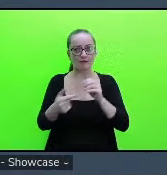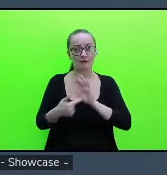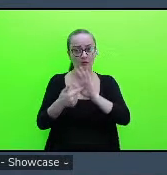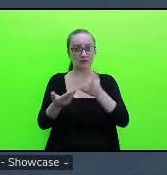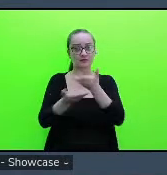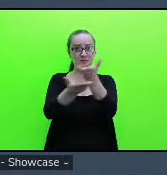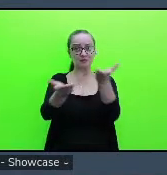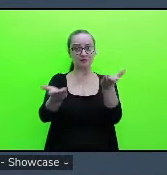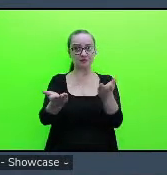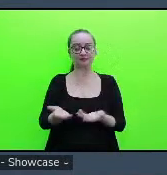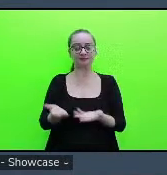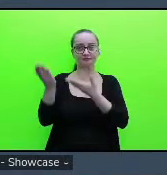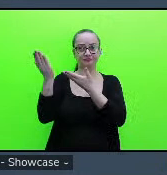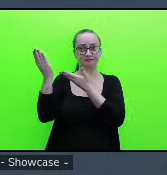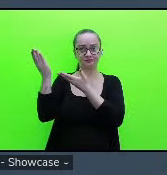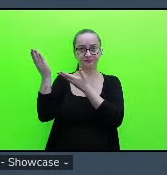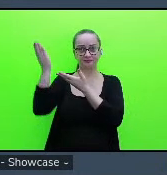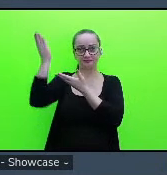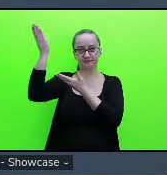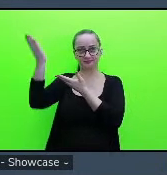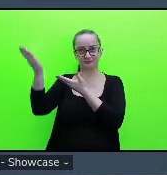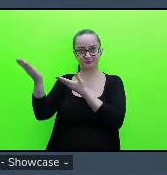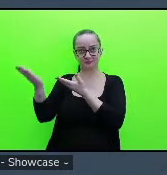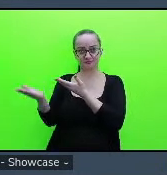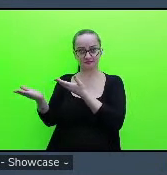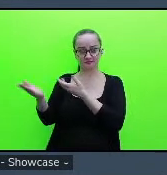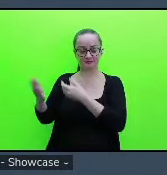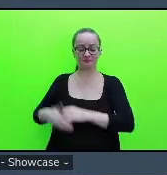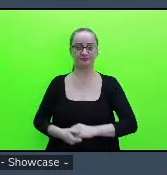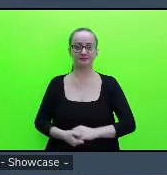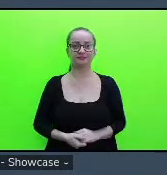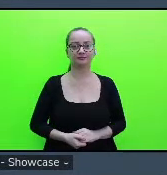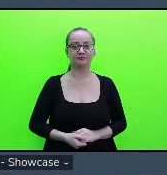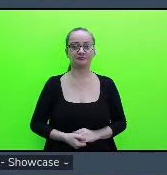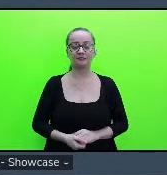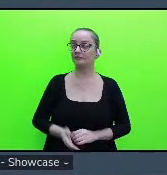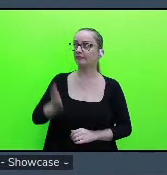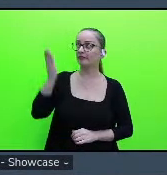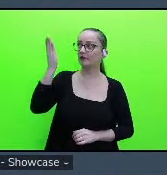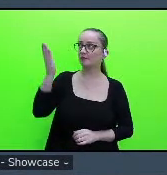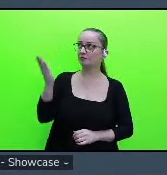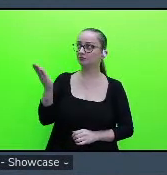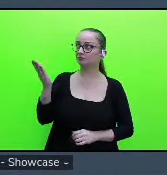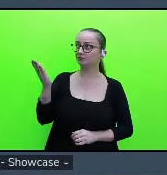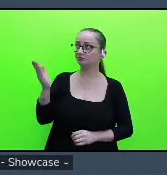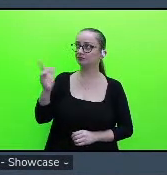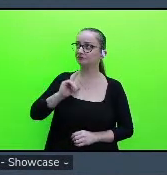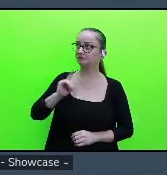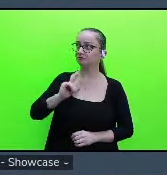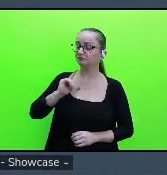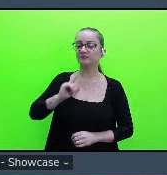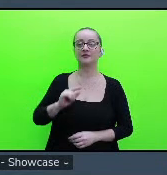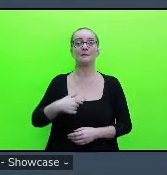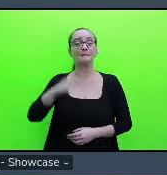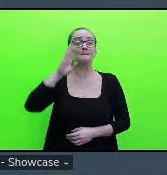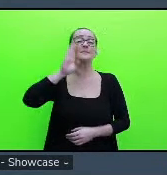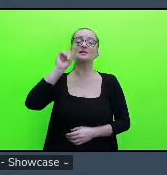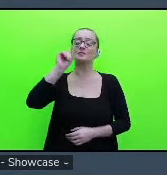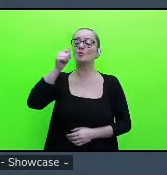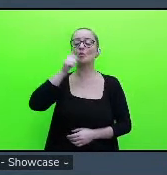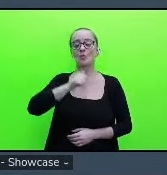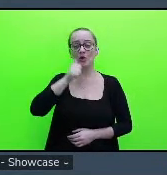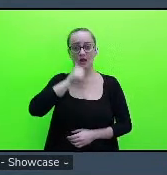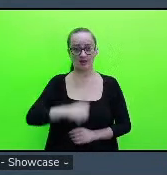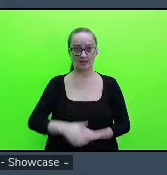a nossa tabela. A amostra foi composta por prioritariamente mulheres,